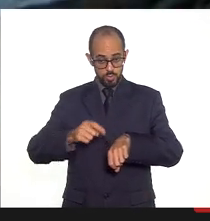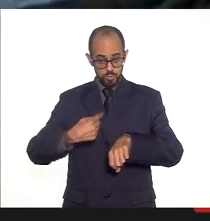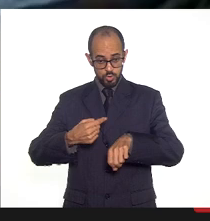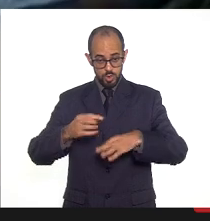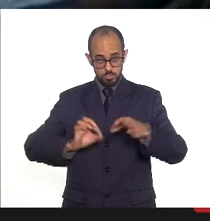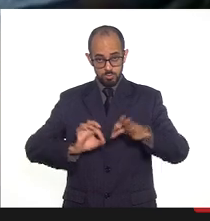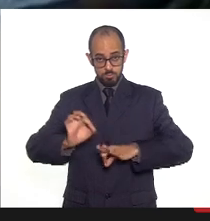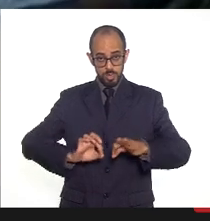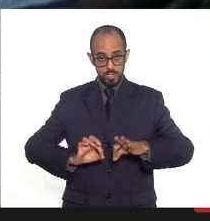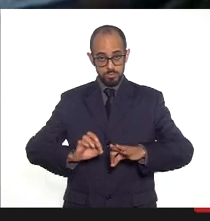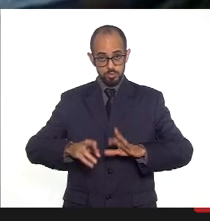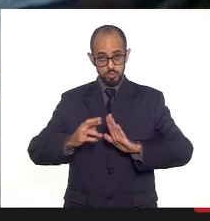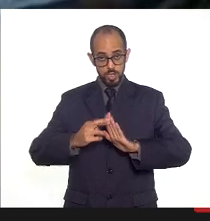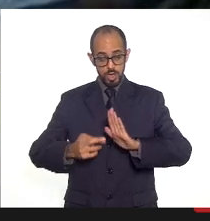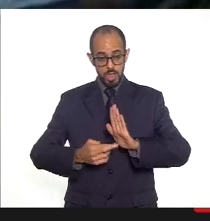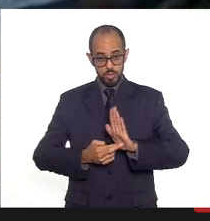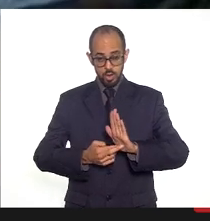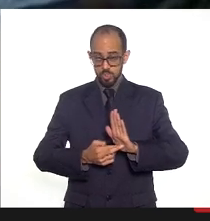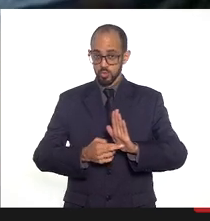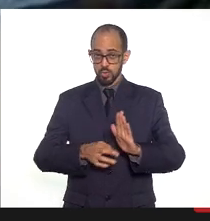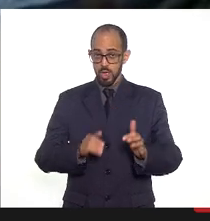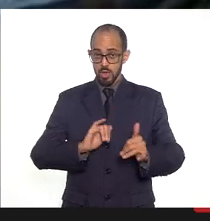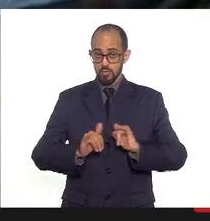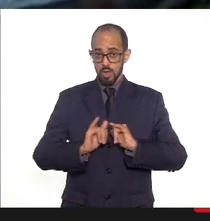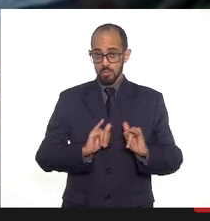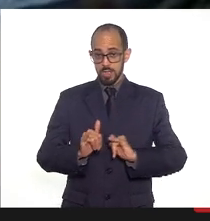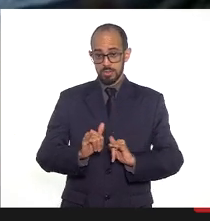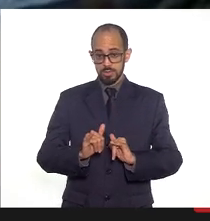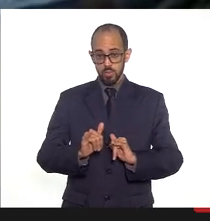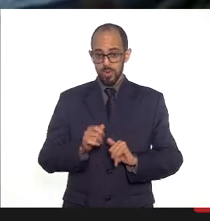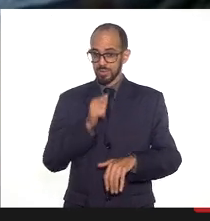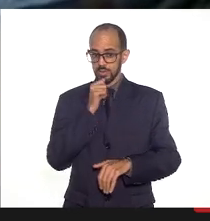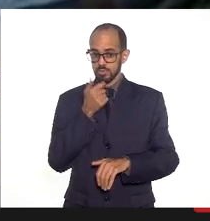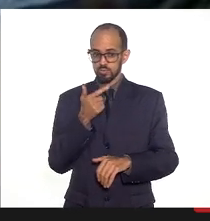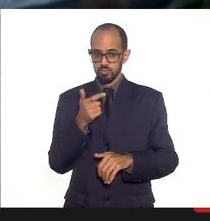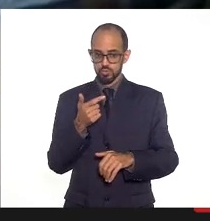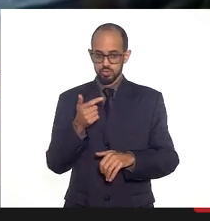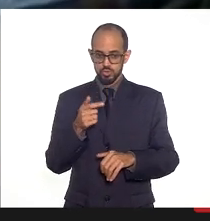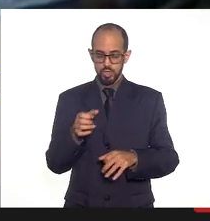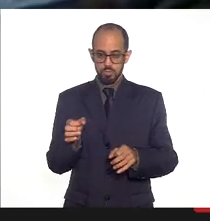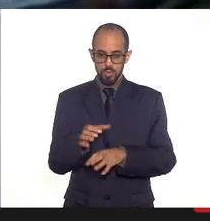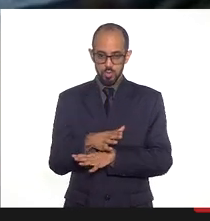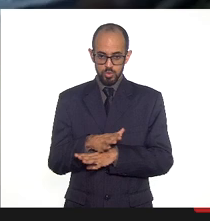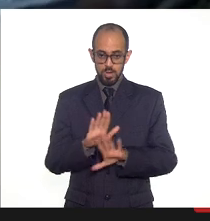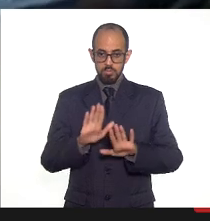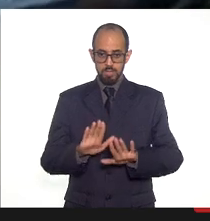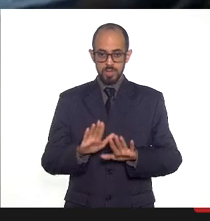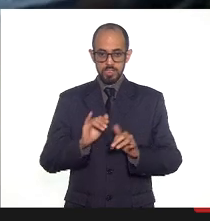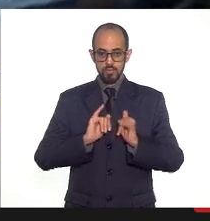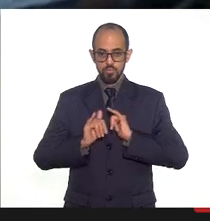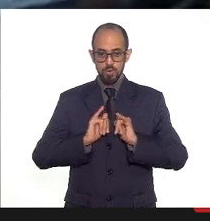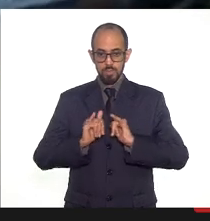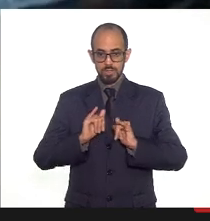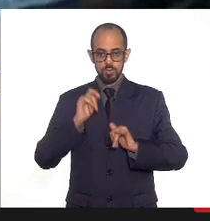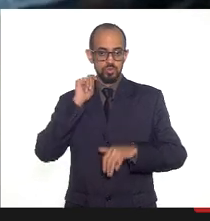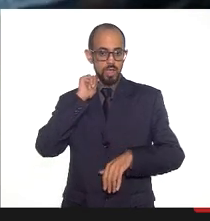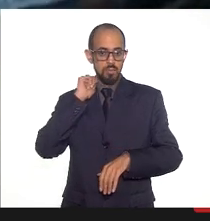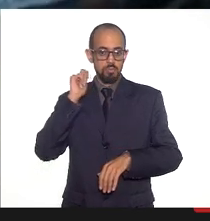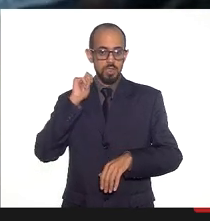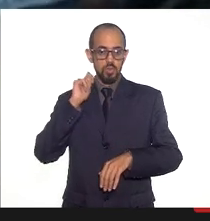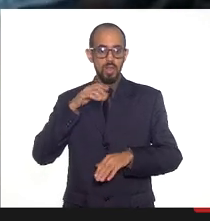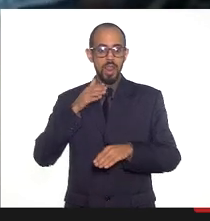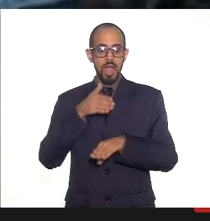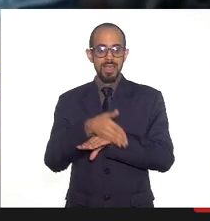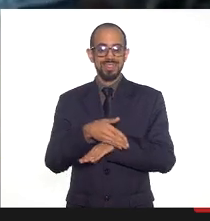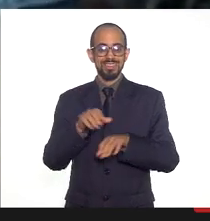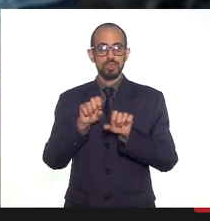relatório, a informação do mês abril não estava disponível, a informação do mês de abril, ela só entra no